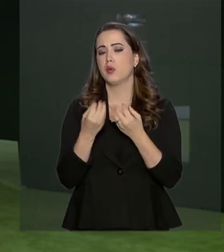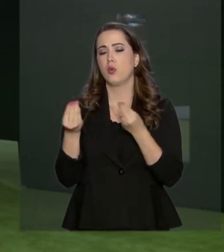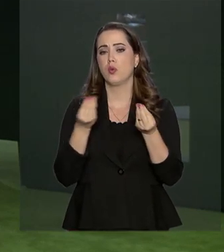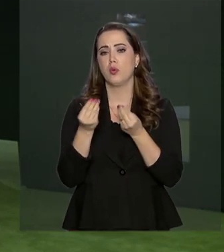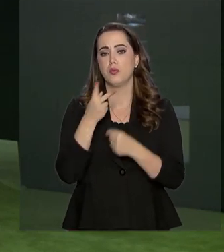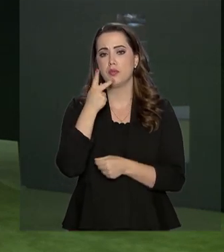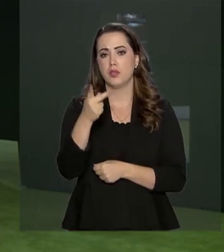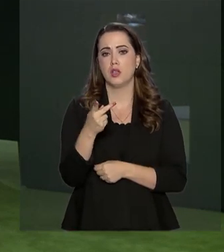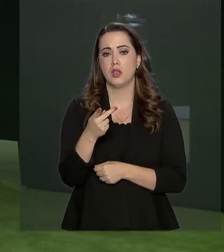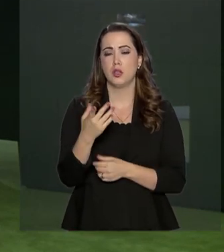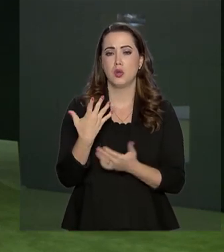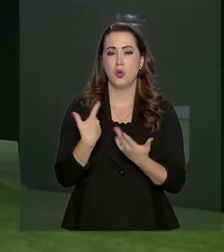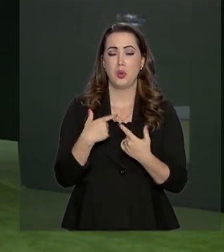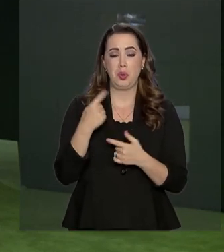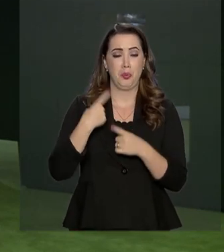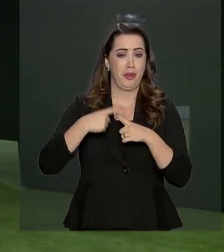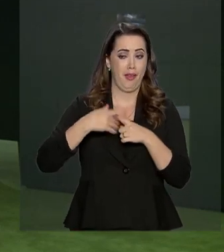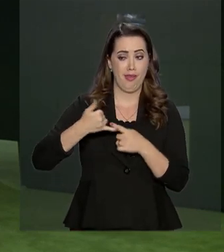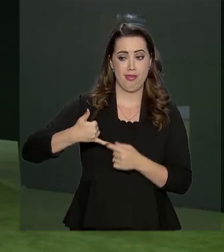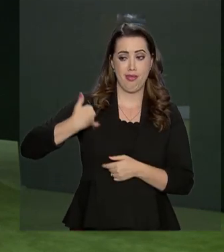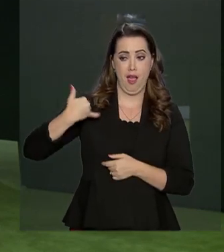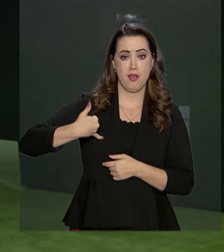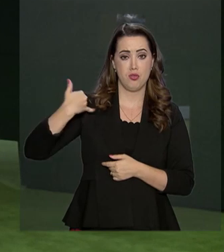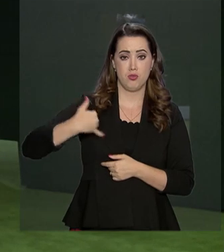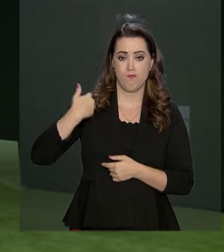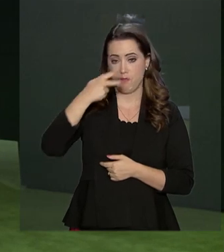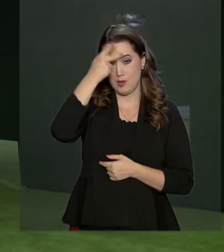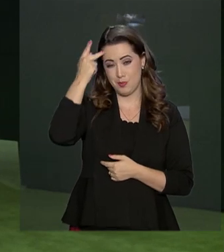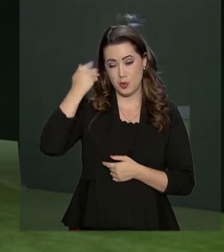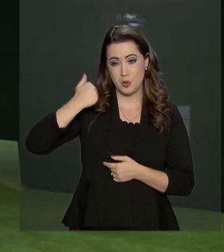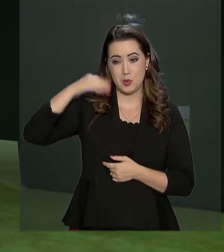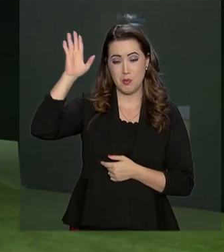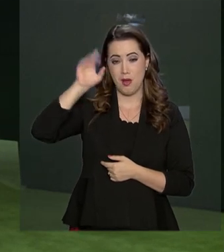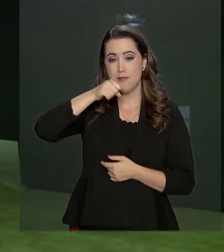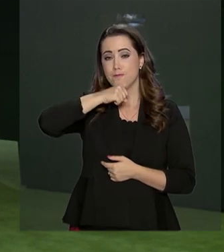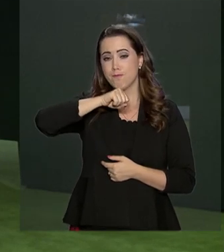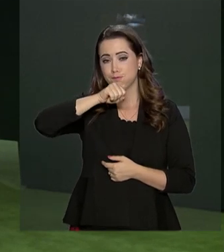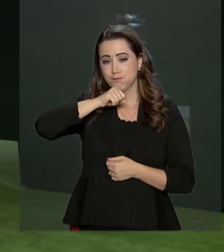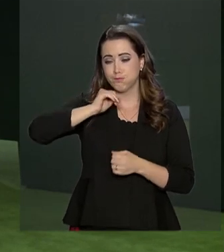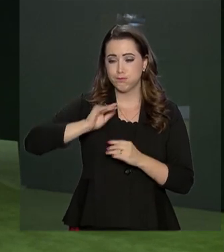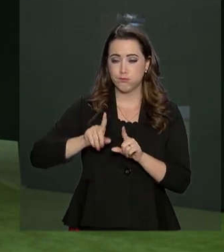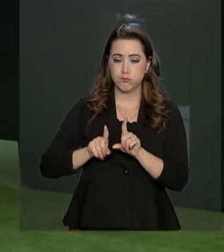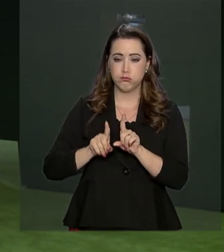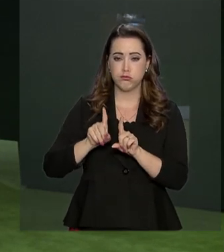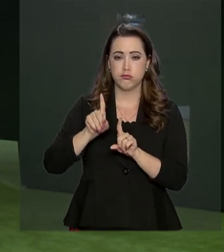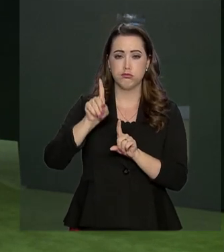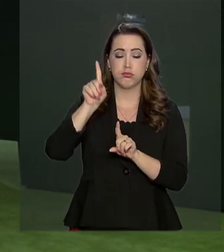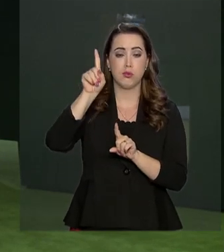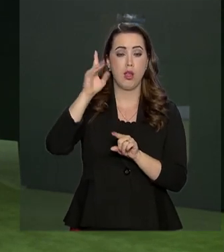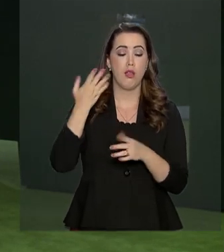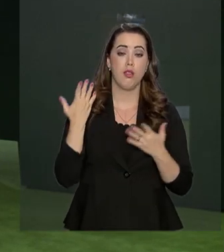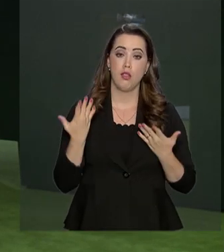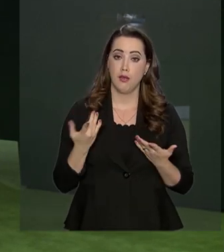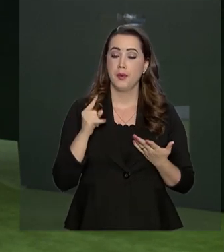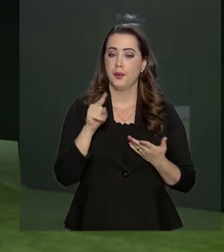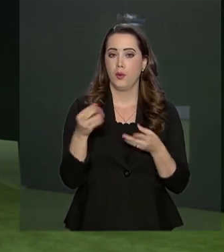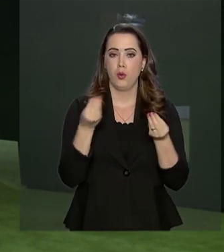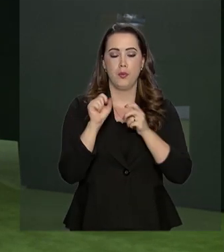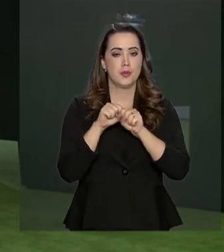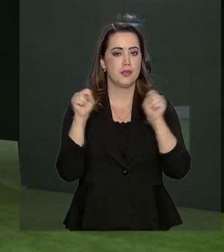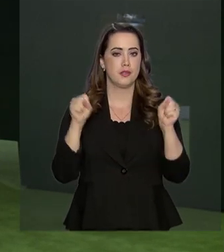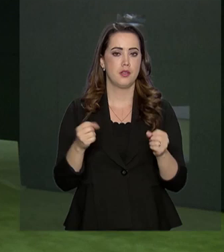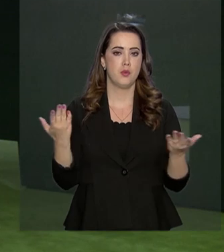chamou de bomba demográfica, ou seja, o envelhecimento da população brasileira, a forma como o sistema é